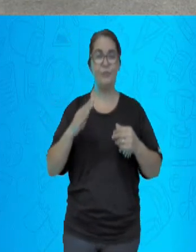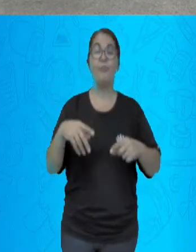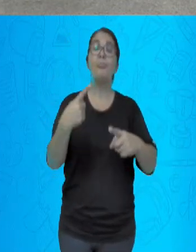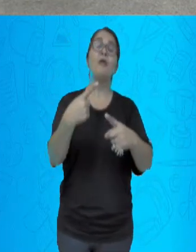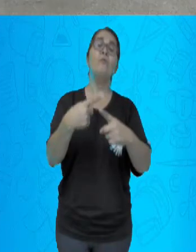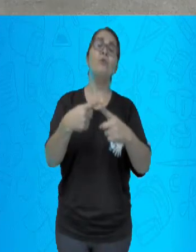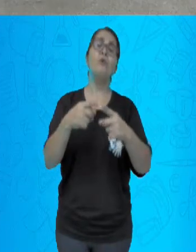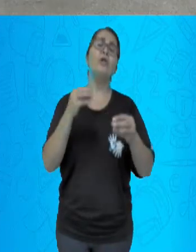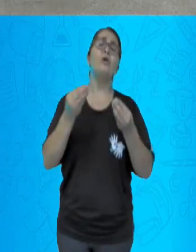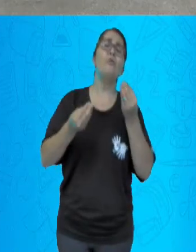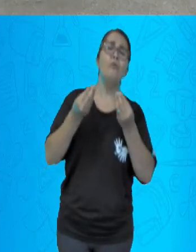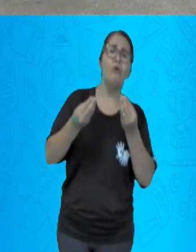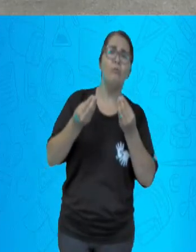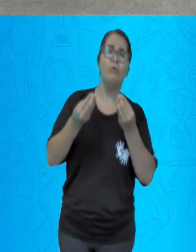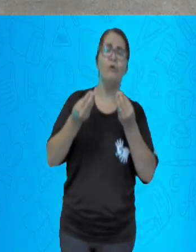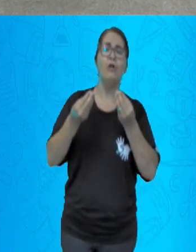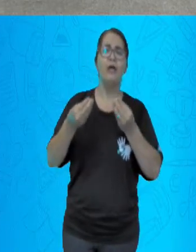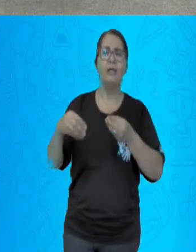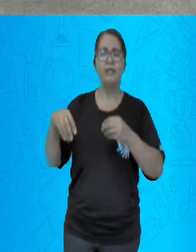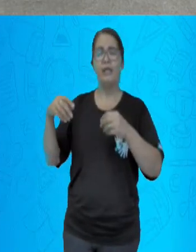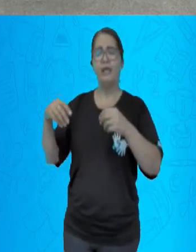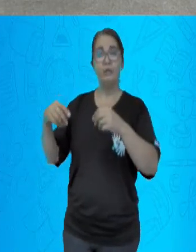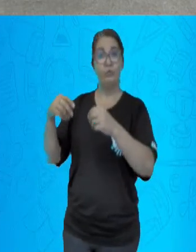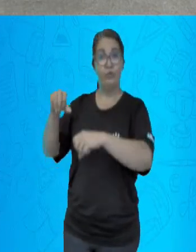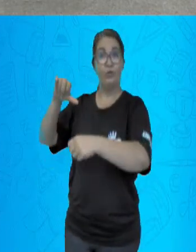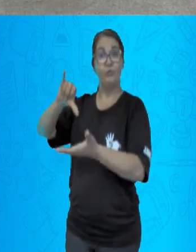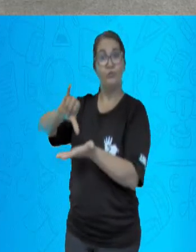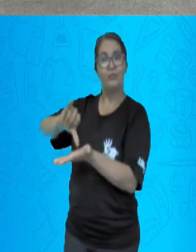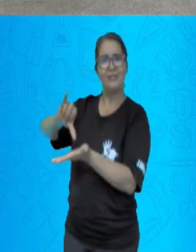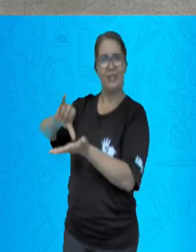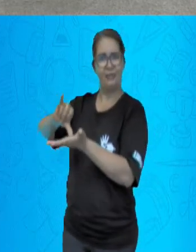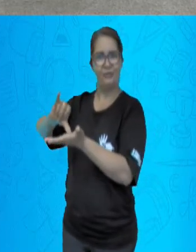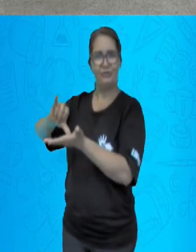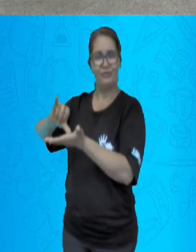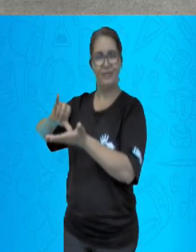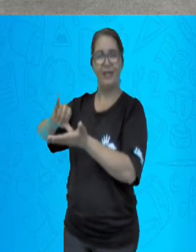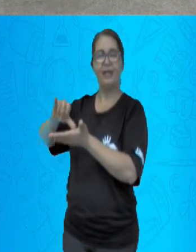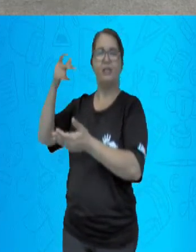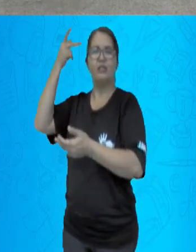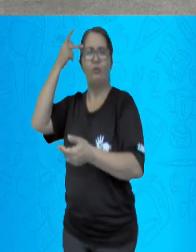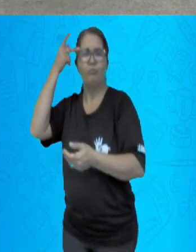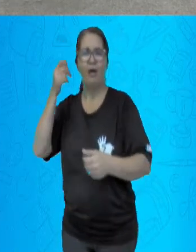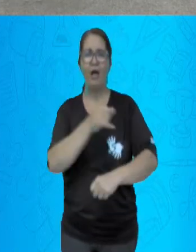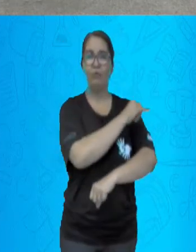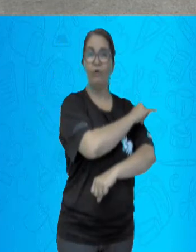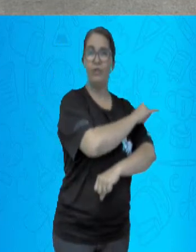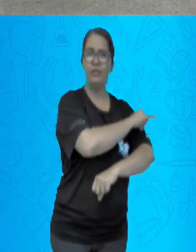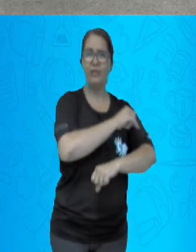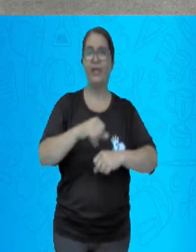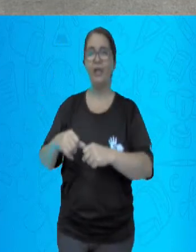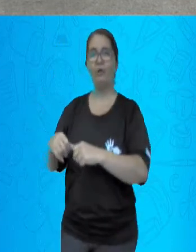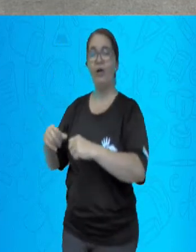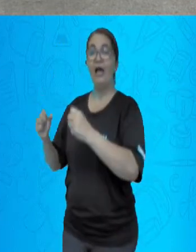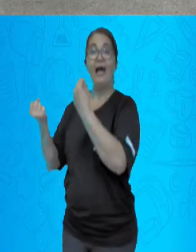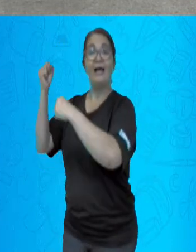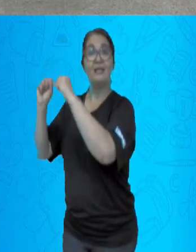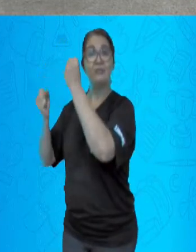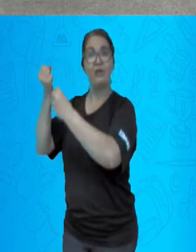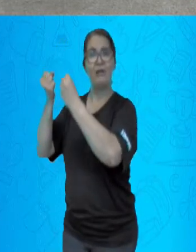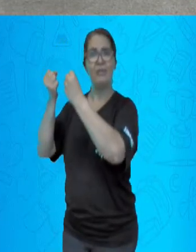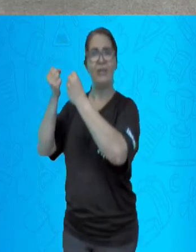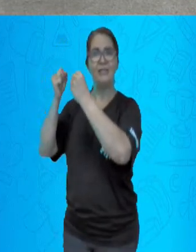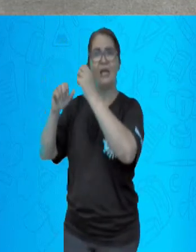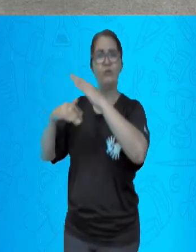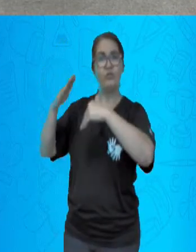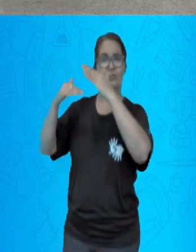assalariados e outras fontes de renda, como artesanato, fabriquetas de fundo de quintal e